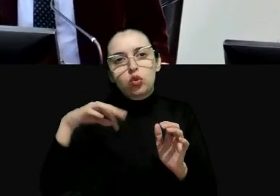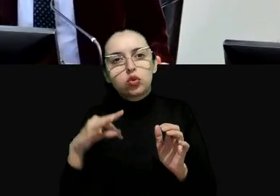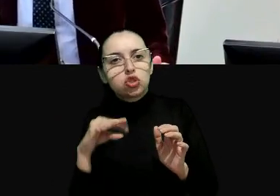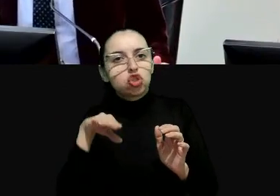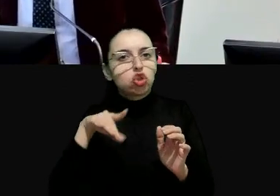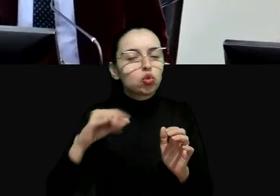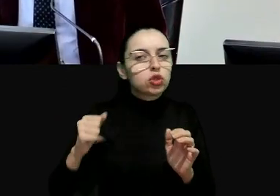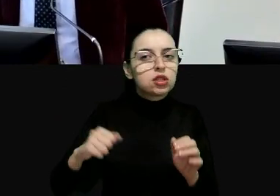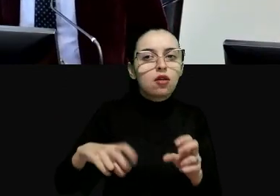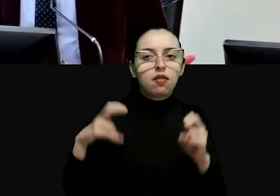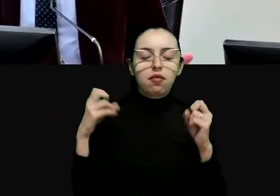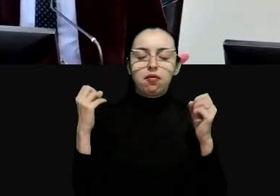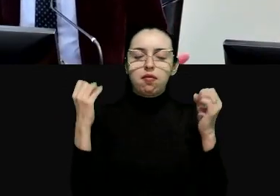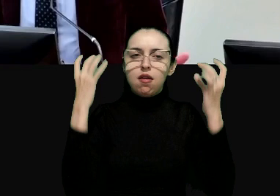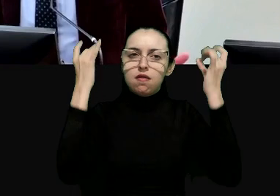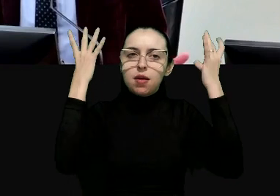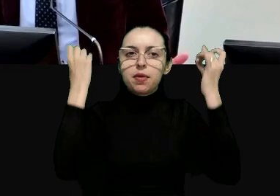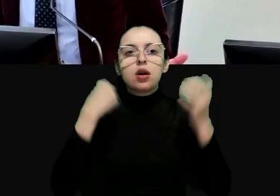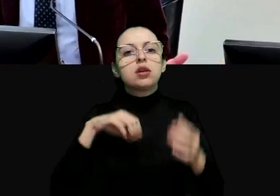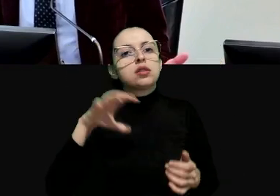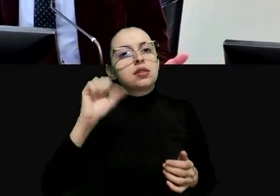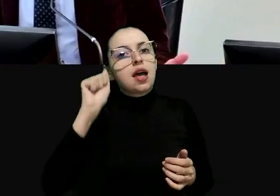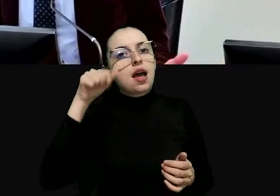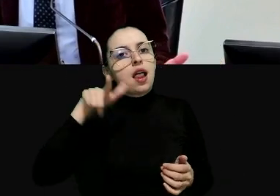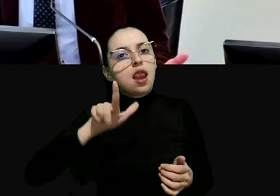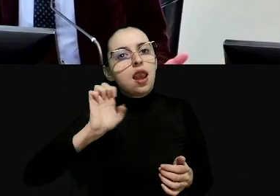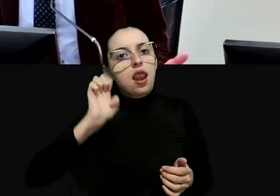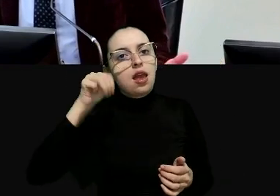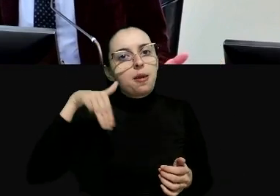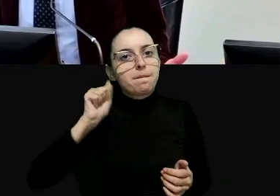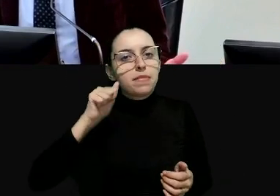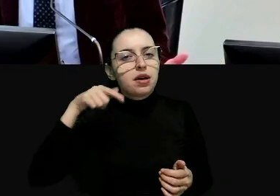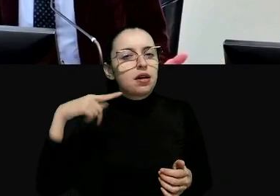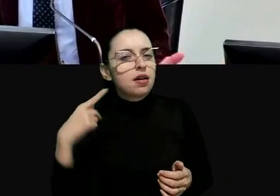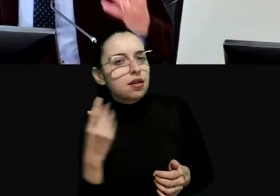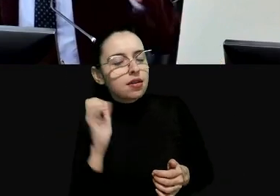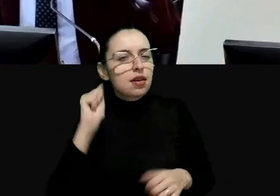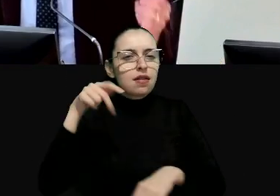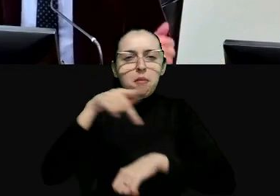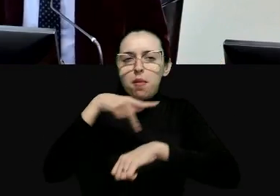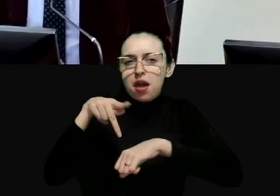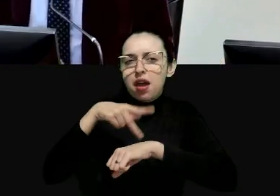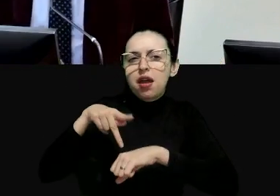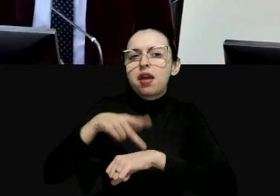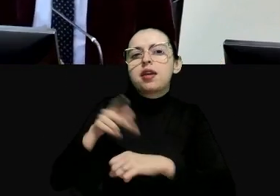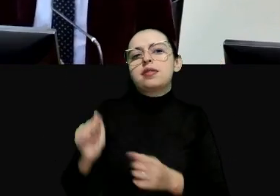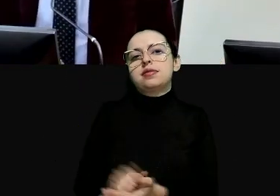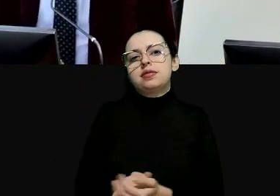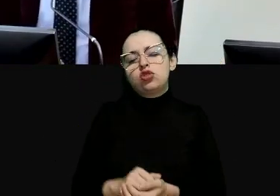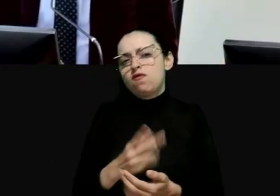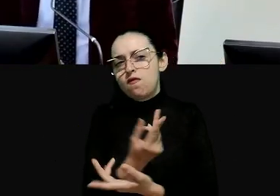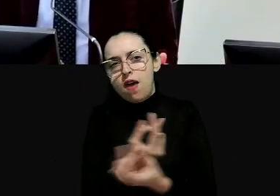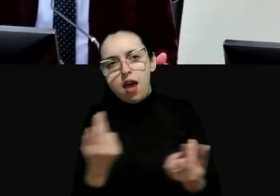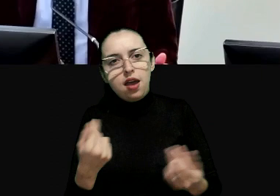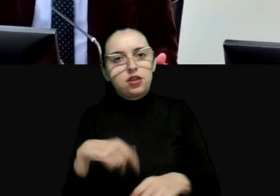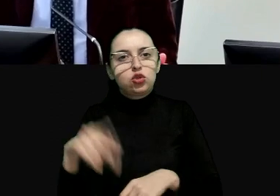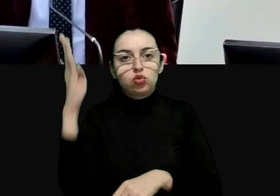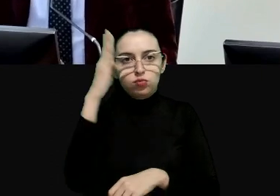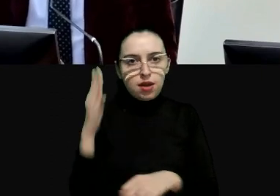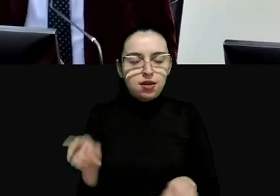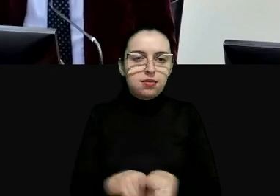exemplos muito famosos mexicanas alemãs italianas portuguesas e brasileiras